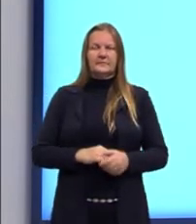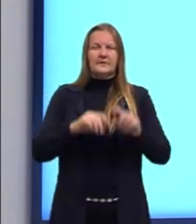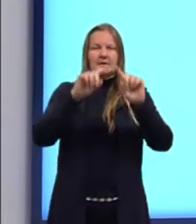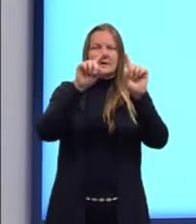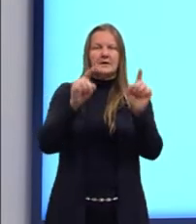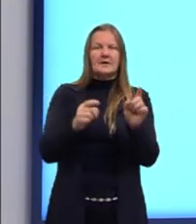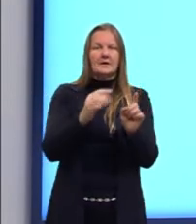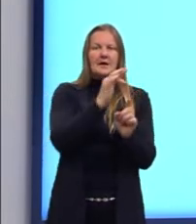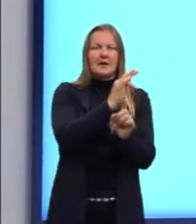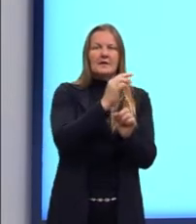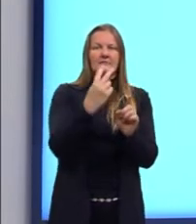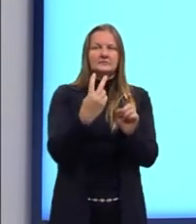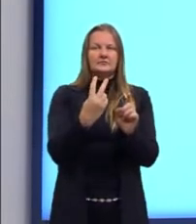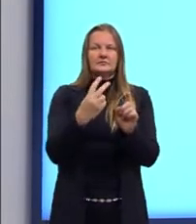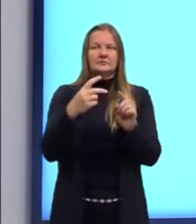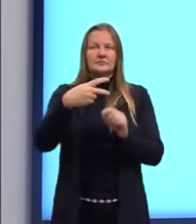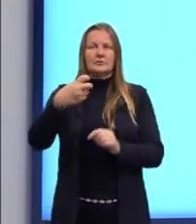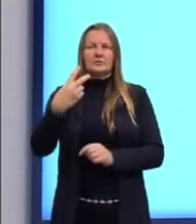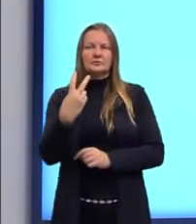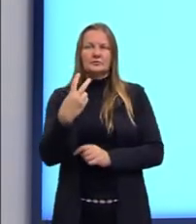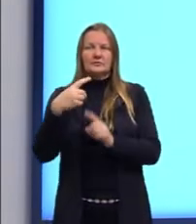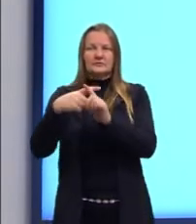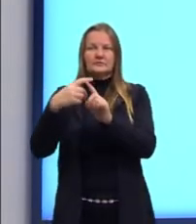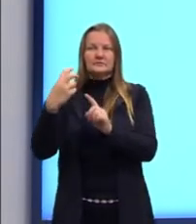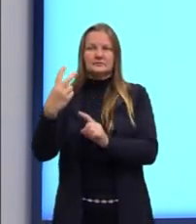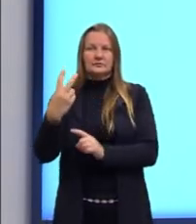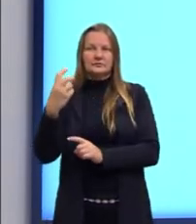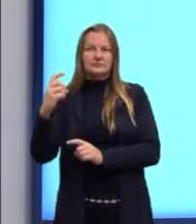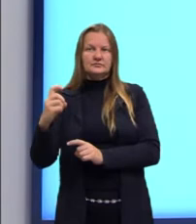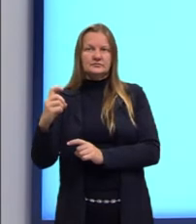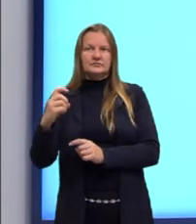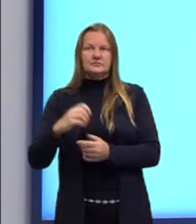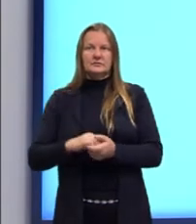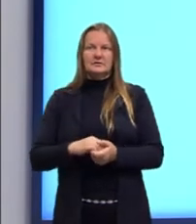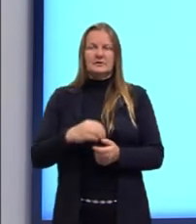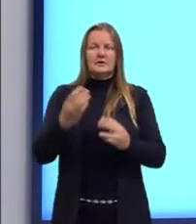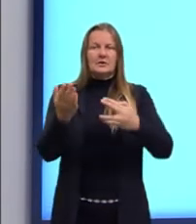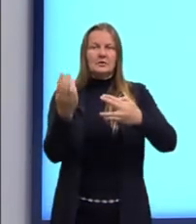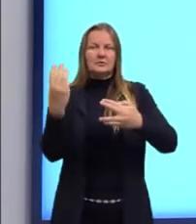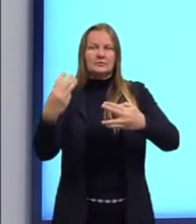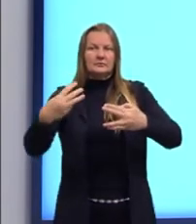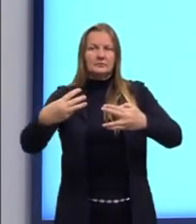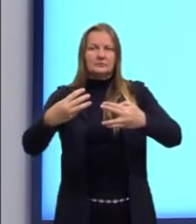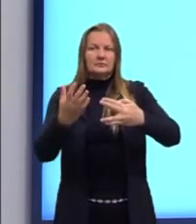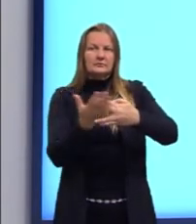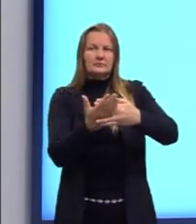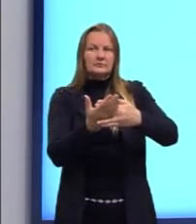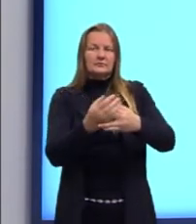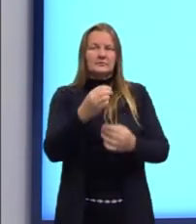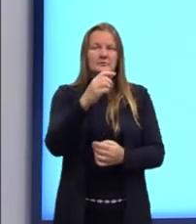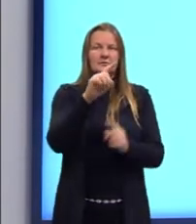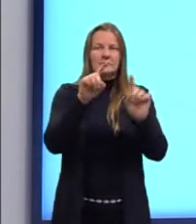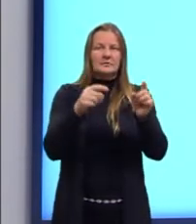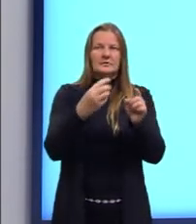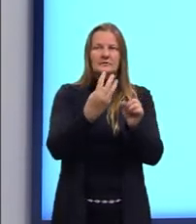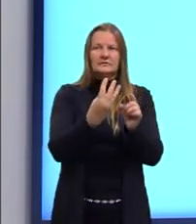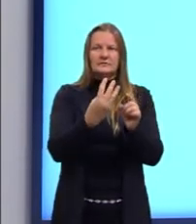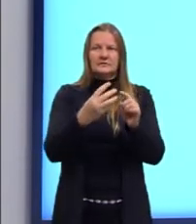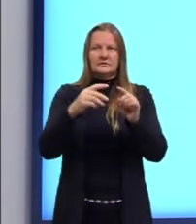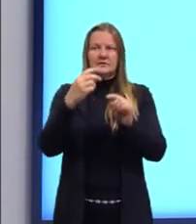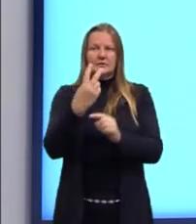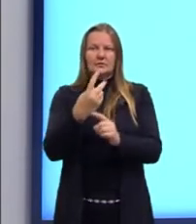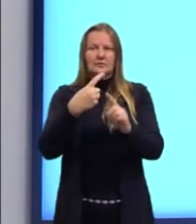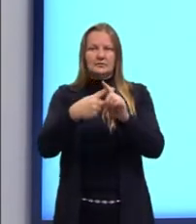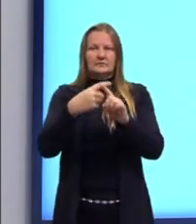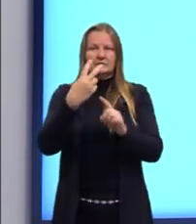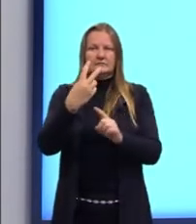é igual a 2 vezes 2X. Terceiro intervalo, a F de 3, é 2 vezes